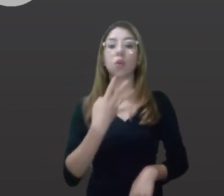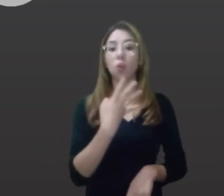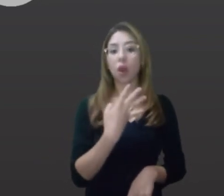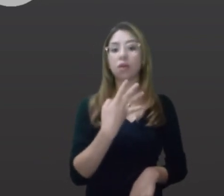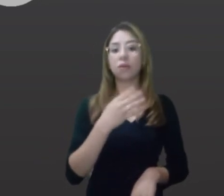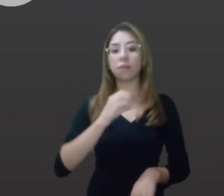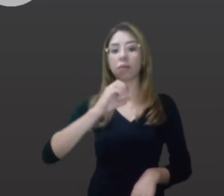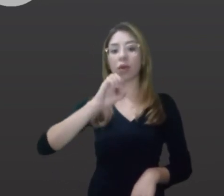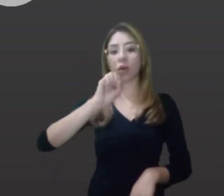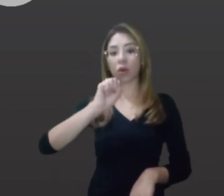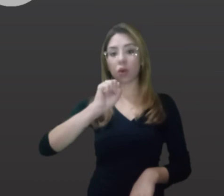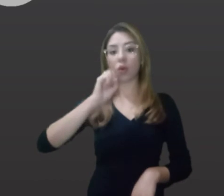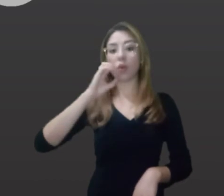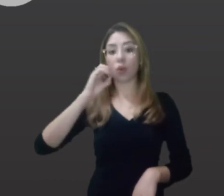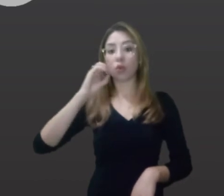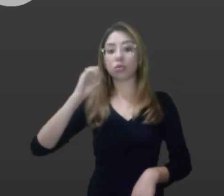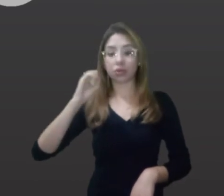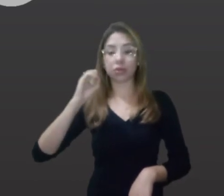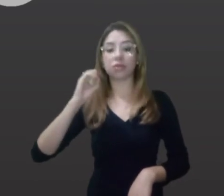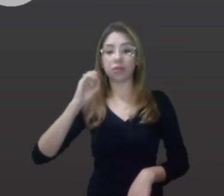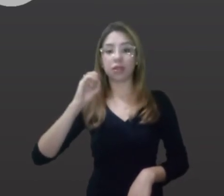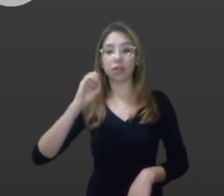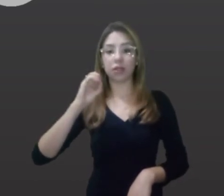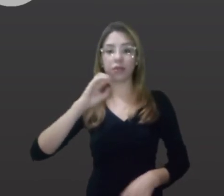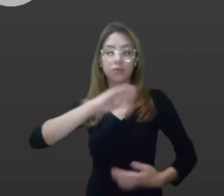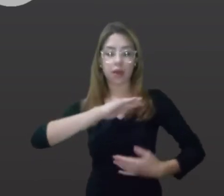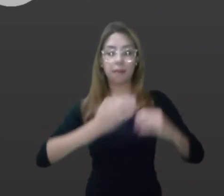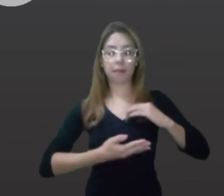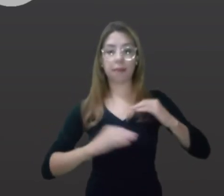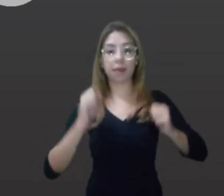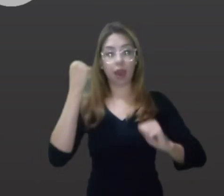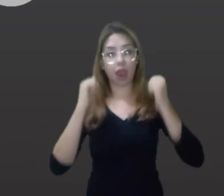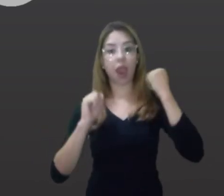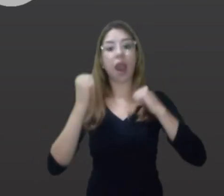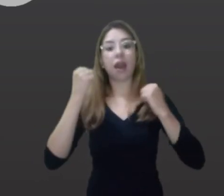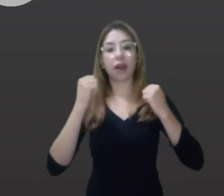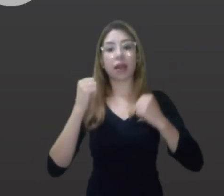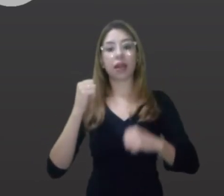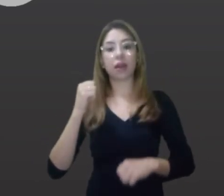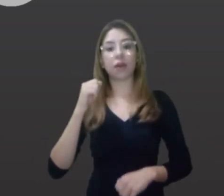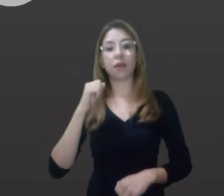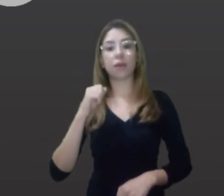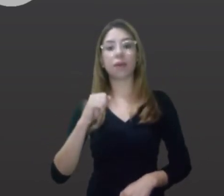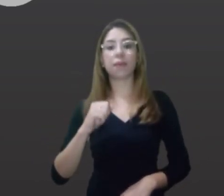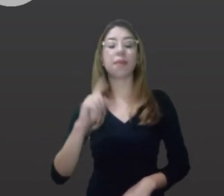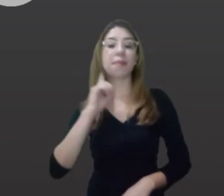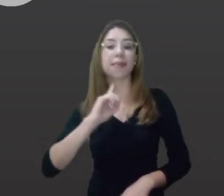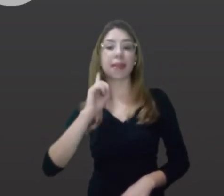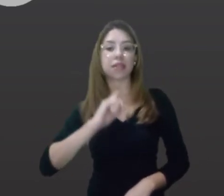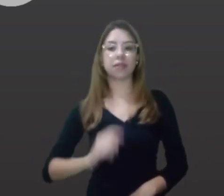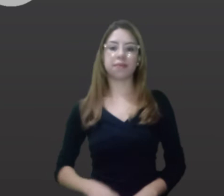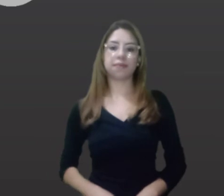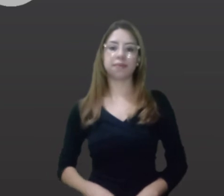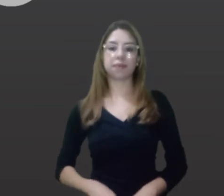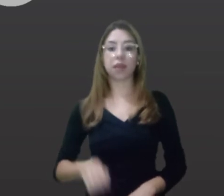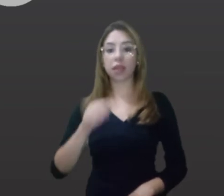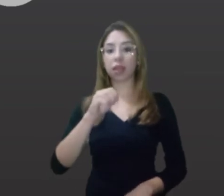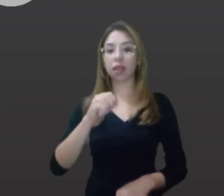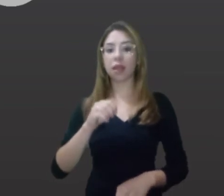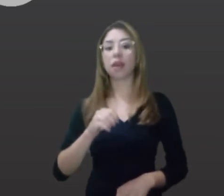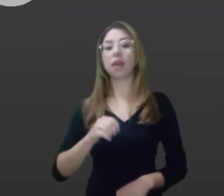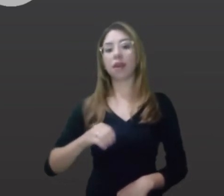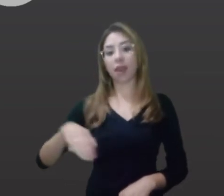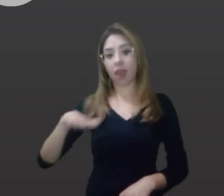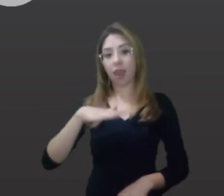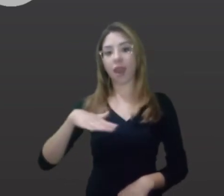temos em torno de 4.800 mamógrafos e temos o enorme privilégio de termos, no